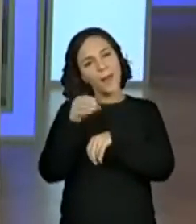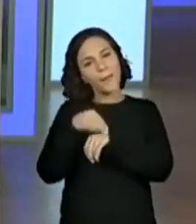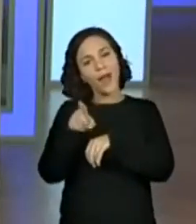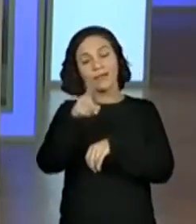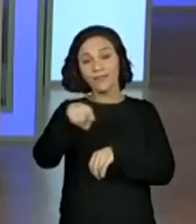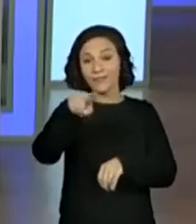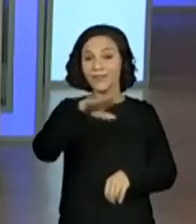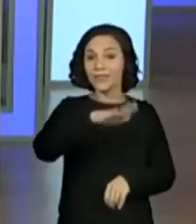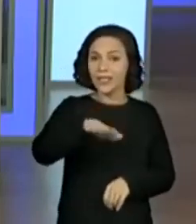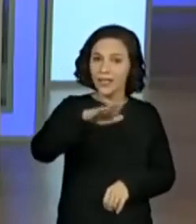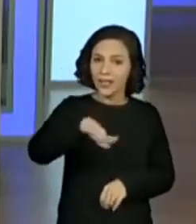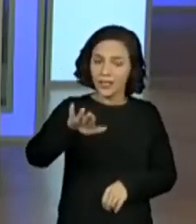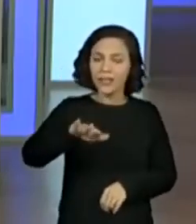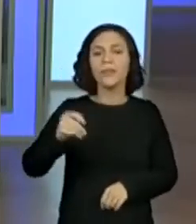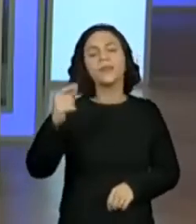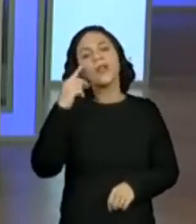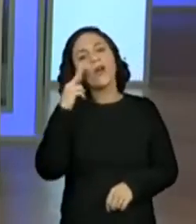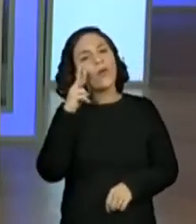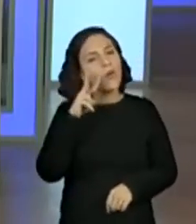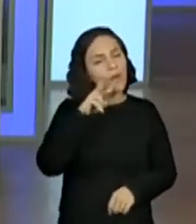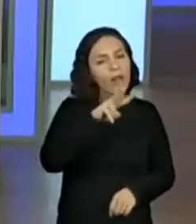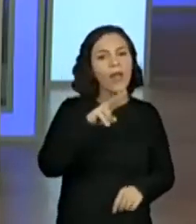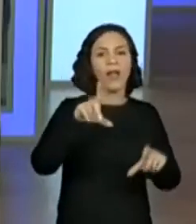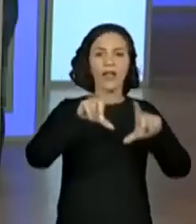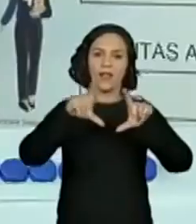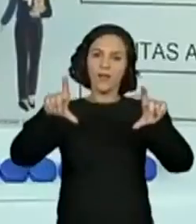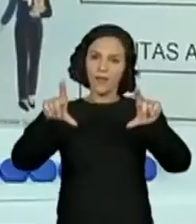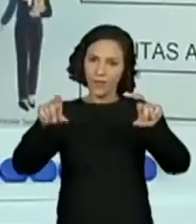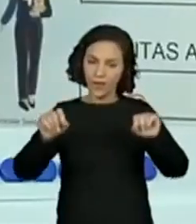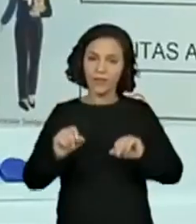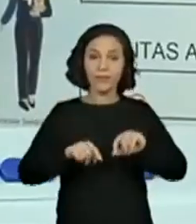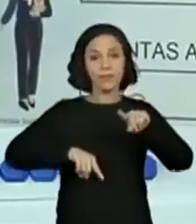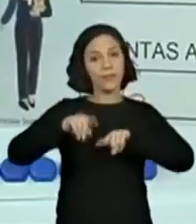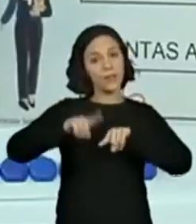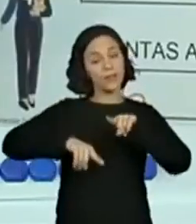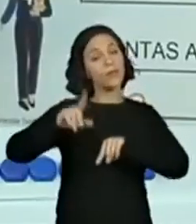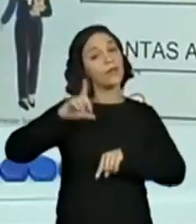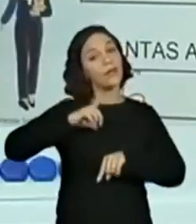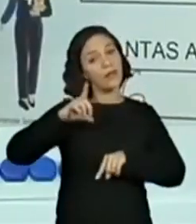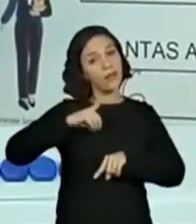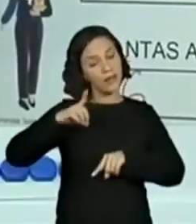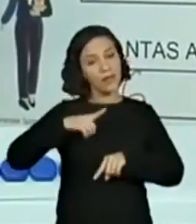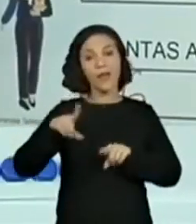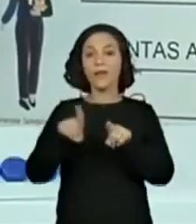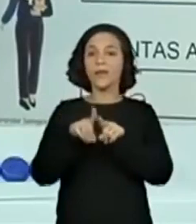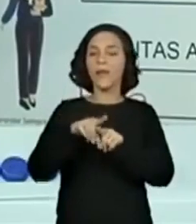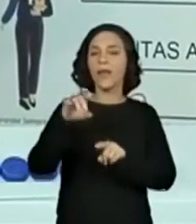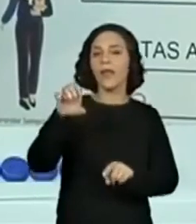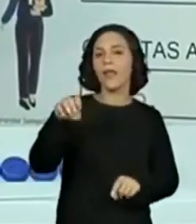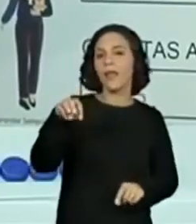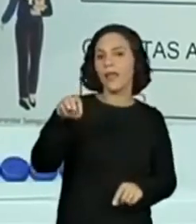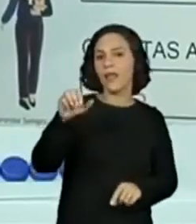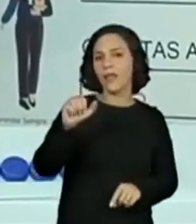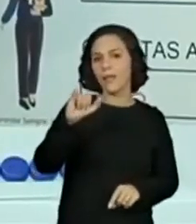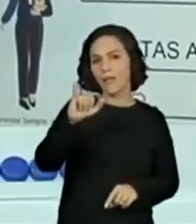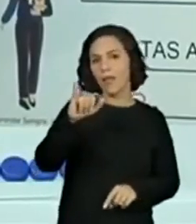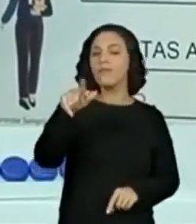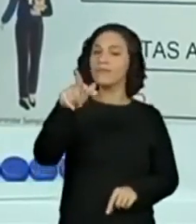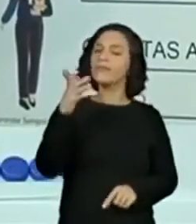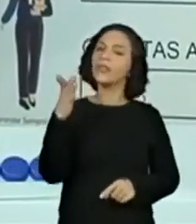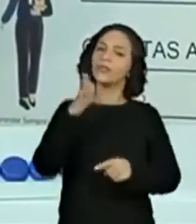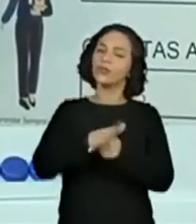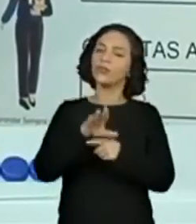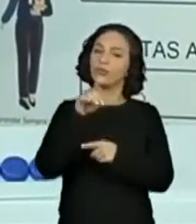crianças, voltem no quadro numérico. Ele está ali no material, né? Vocês têm aí o EMAI com vocês. Então, olhem para o